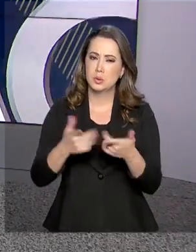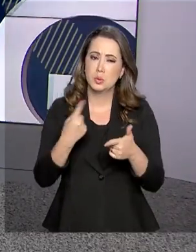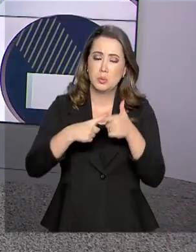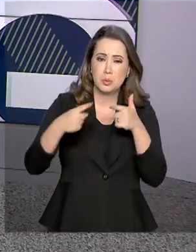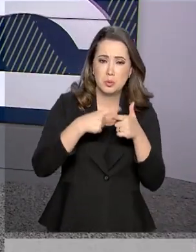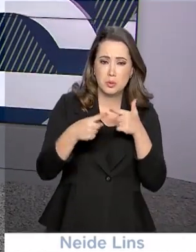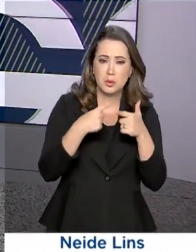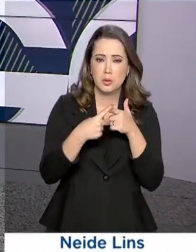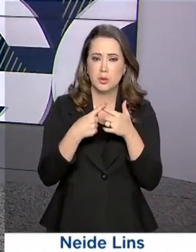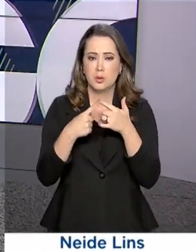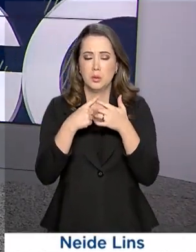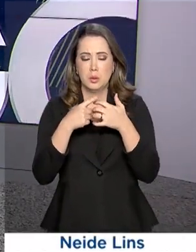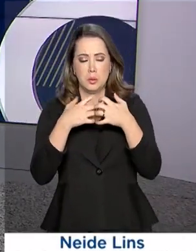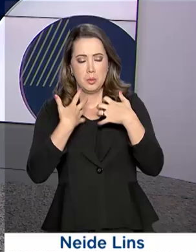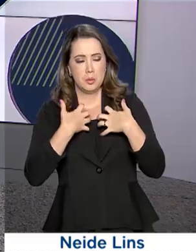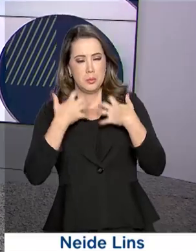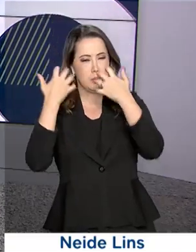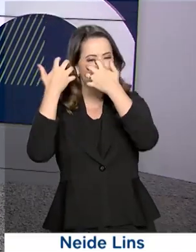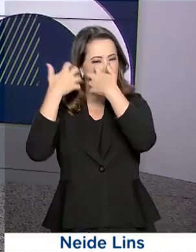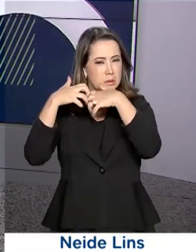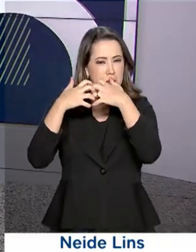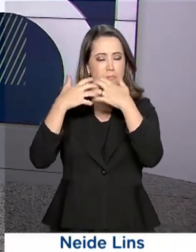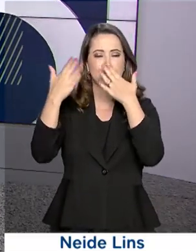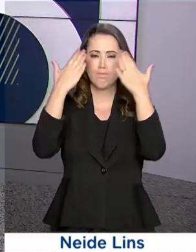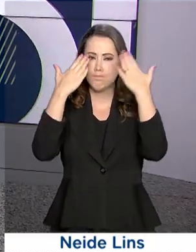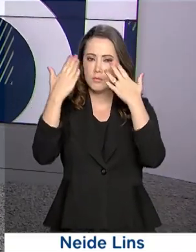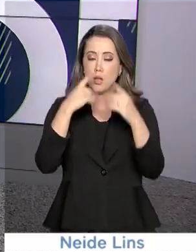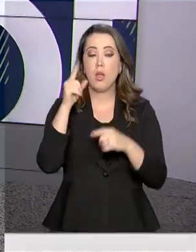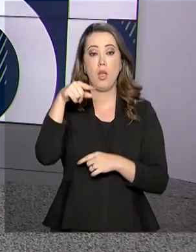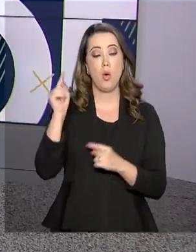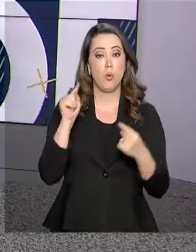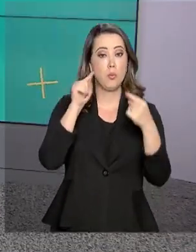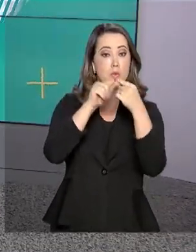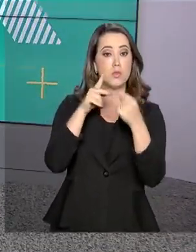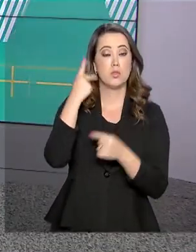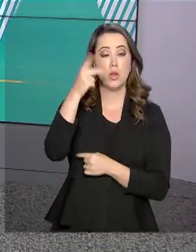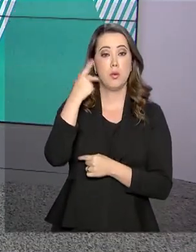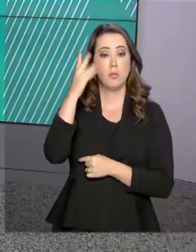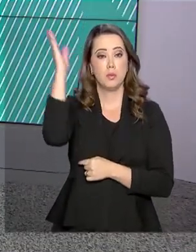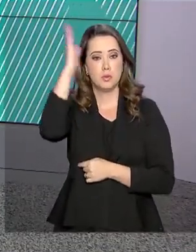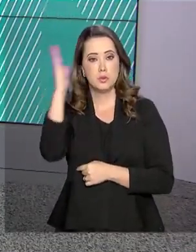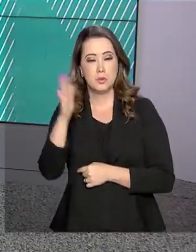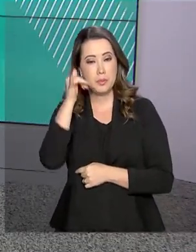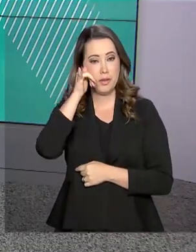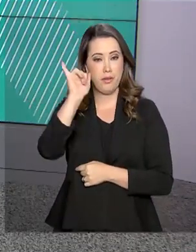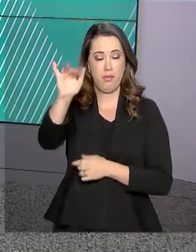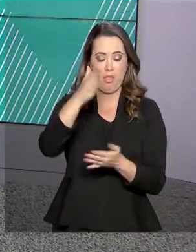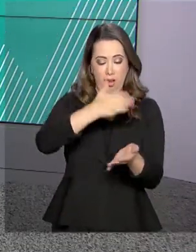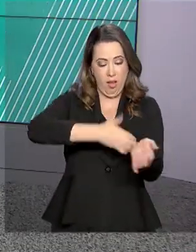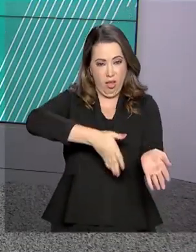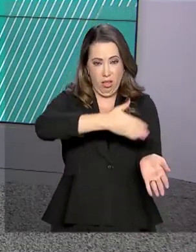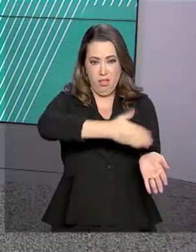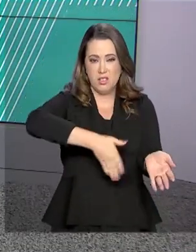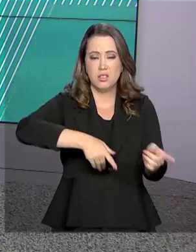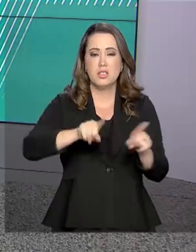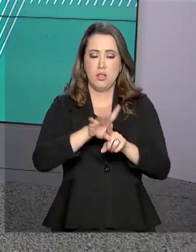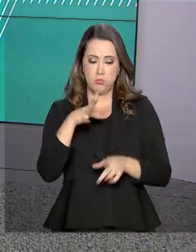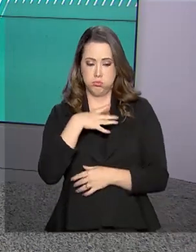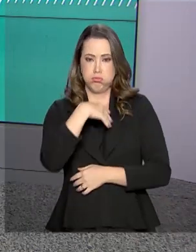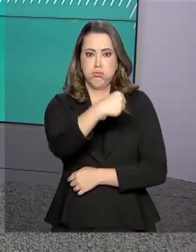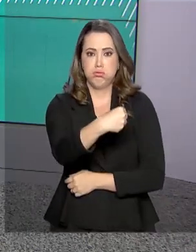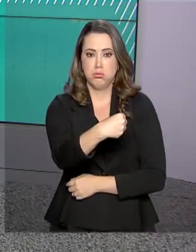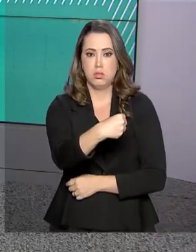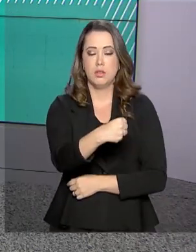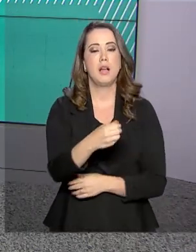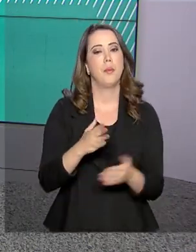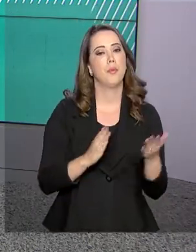dificuldades emocionais é o objetivo da Política Nacional de Prevenção da Automutilação e do Suicídio, sancionada